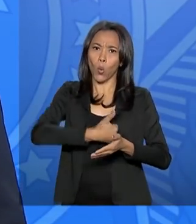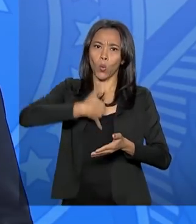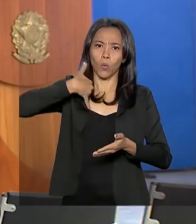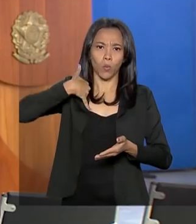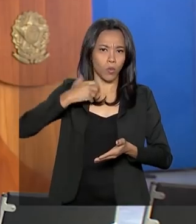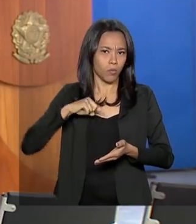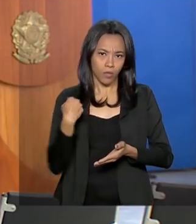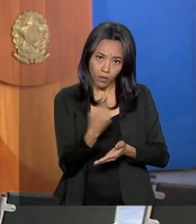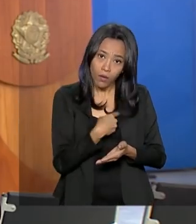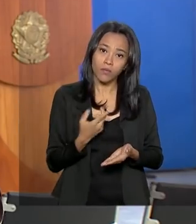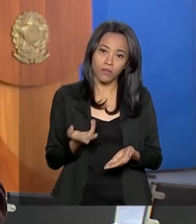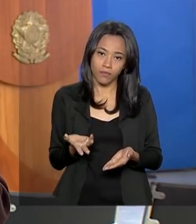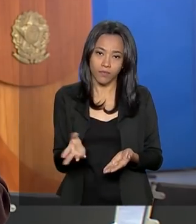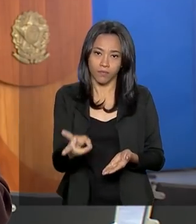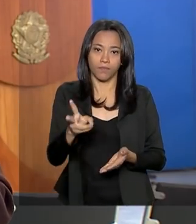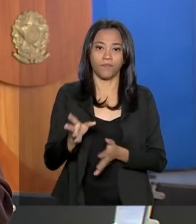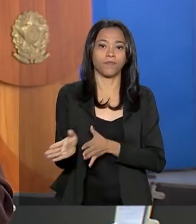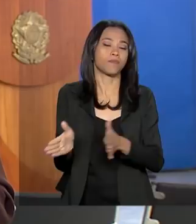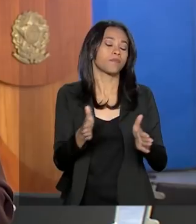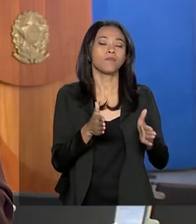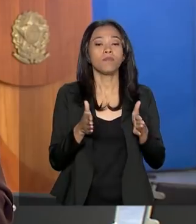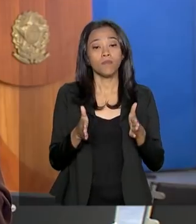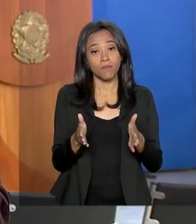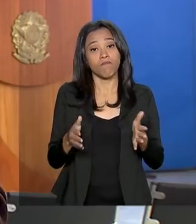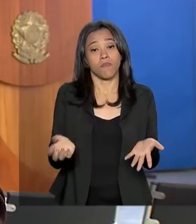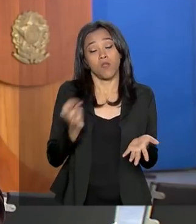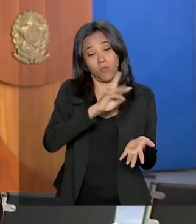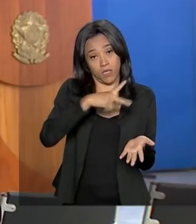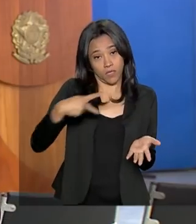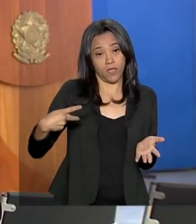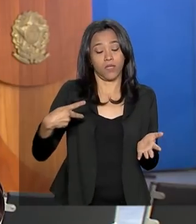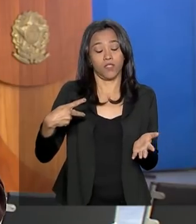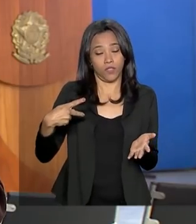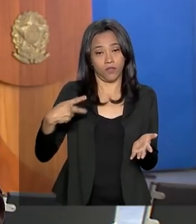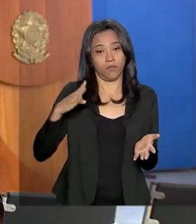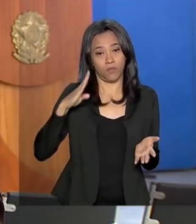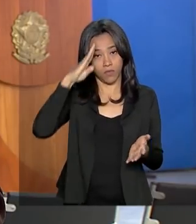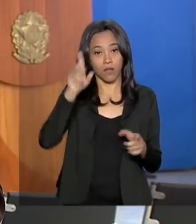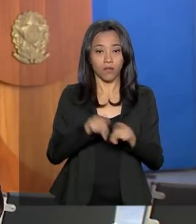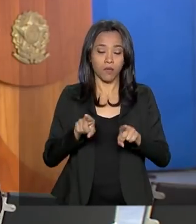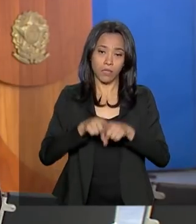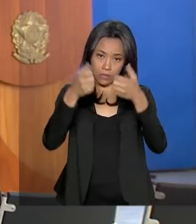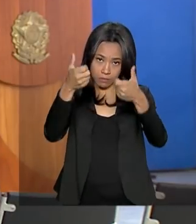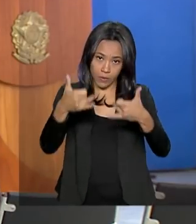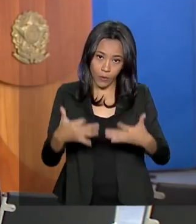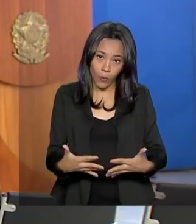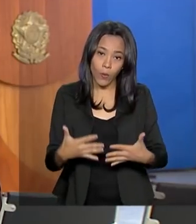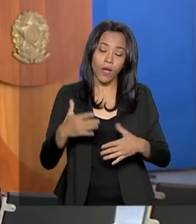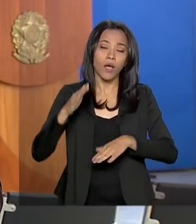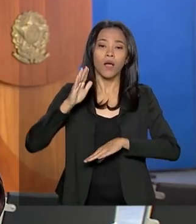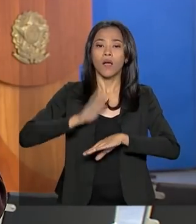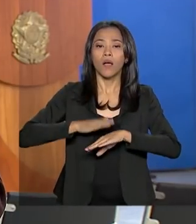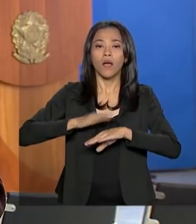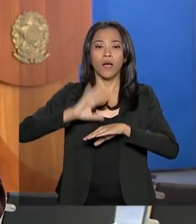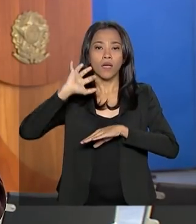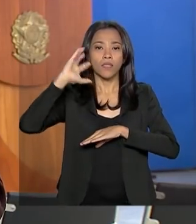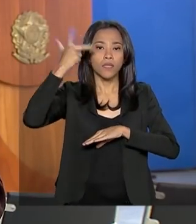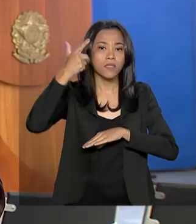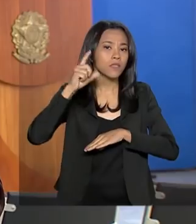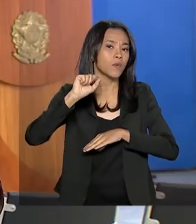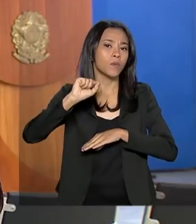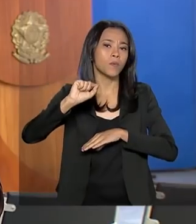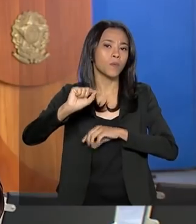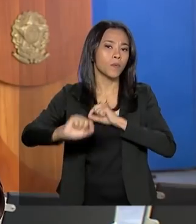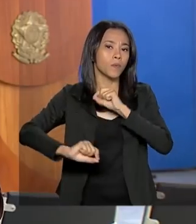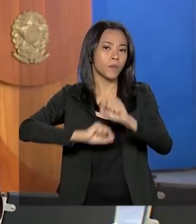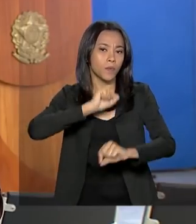todos nós. Bem, Roberto, o presidente também disse que a decisão de retirada da articulação